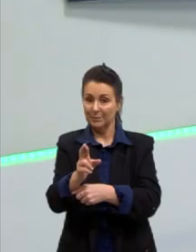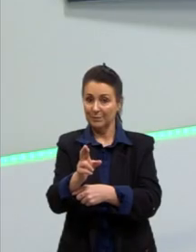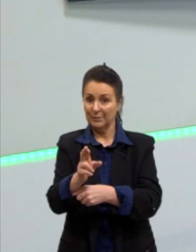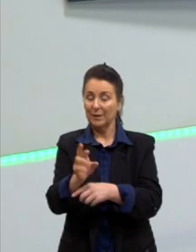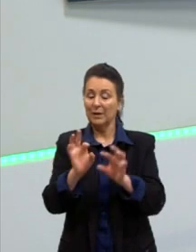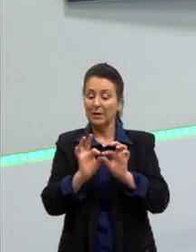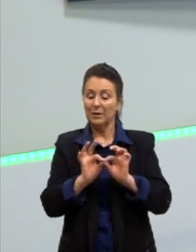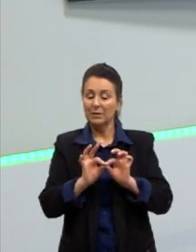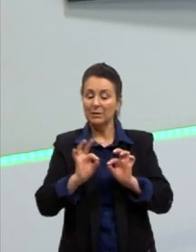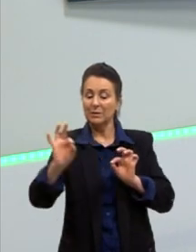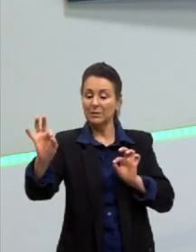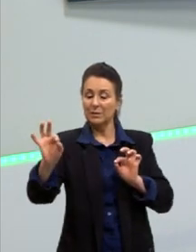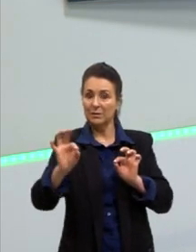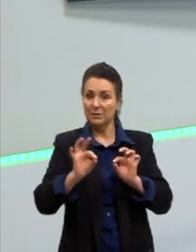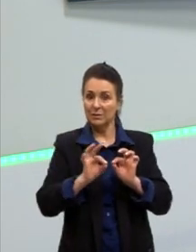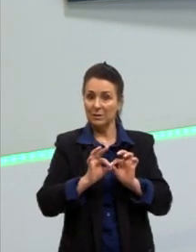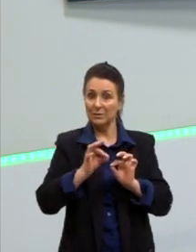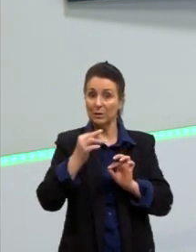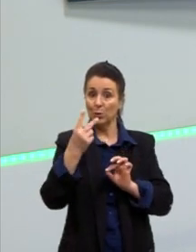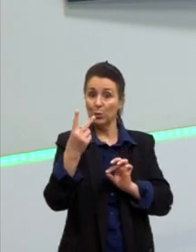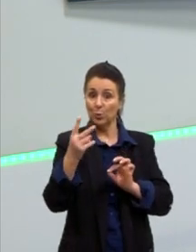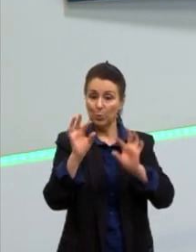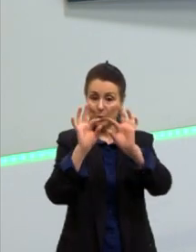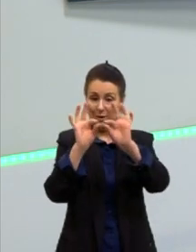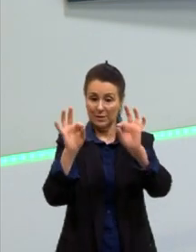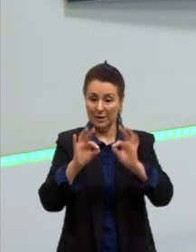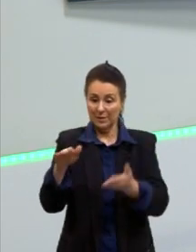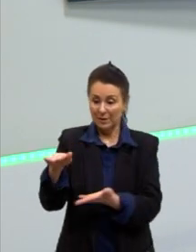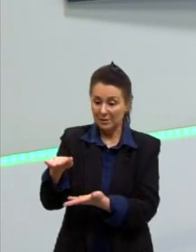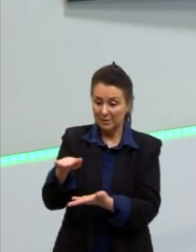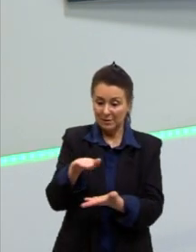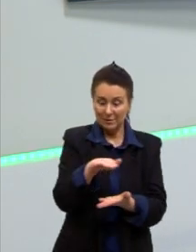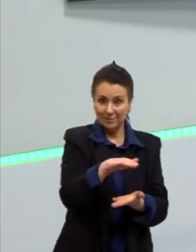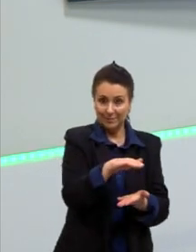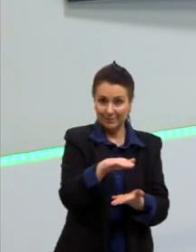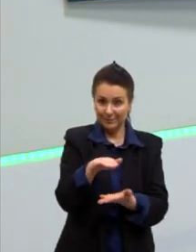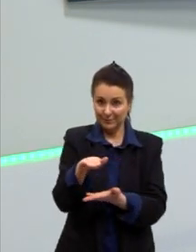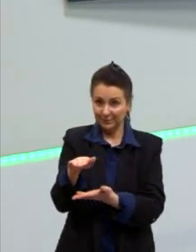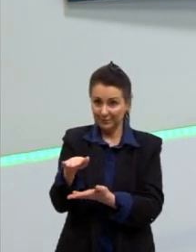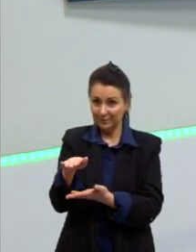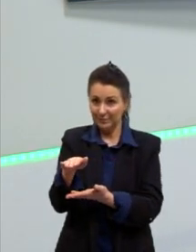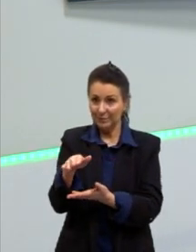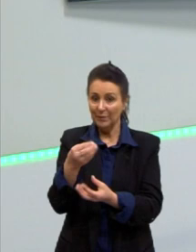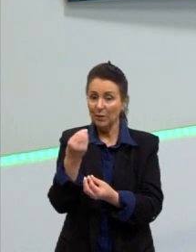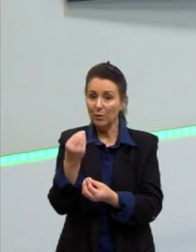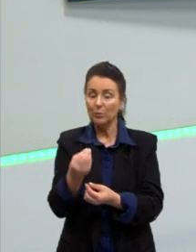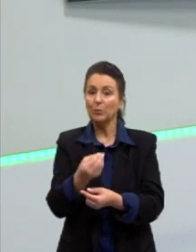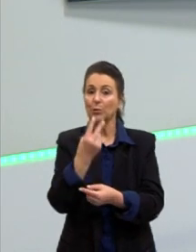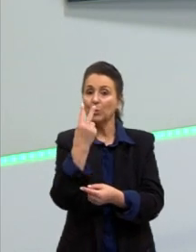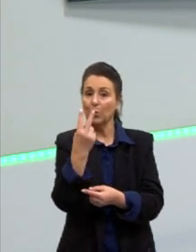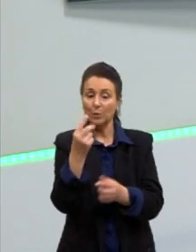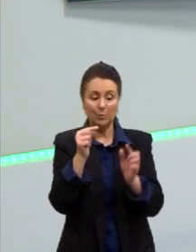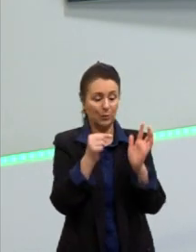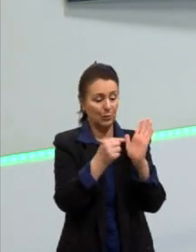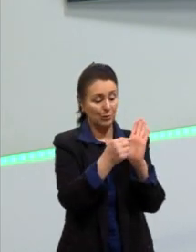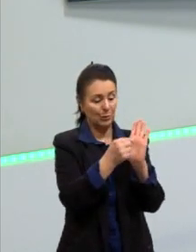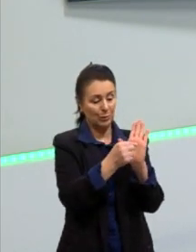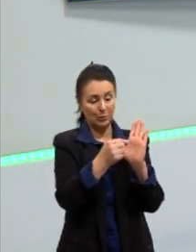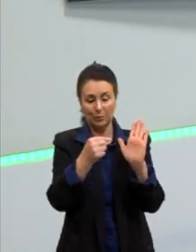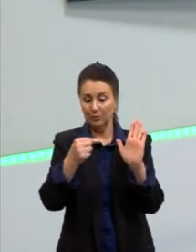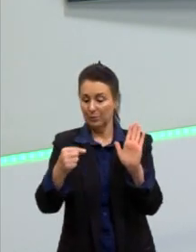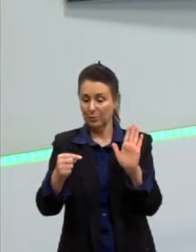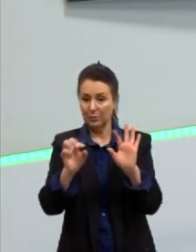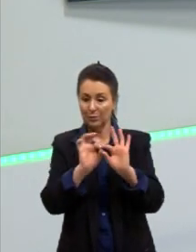é a distância entre duas retas paralelas. É como se nós pegássemos dois pontinhos, um ponto de cada